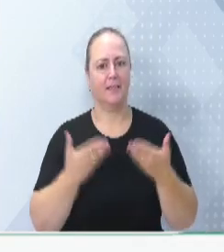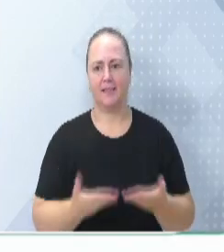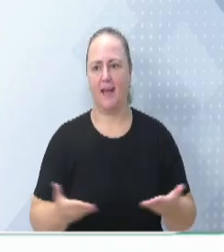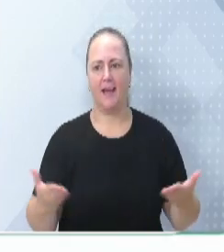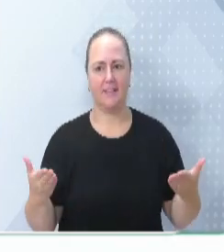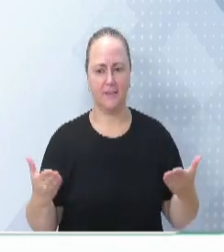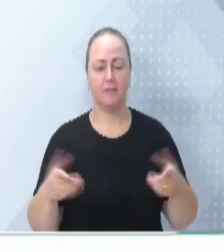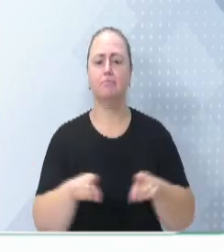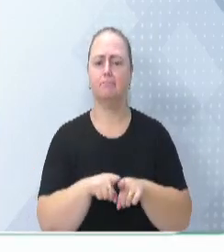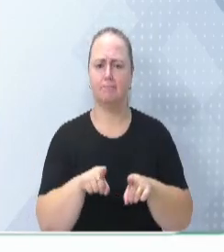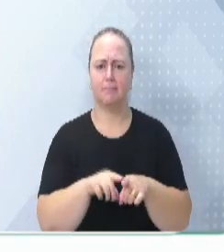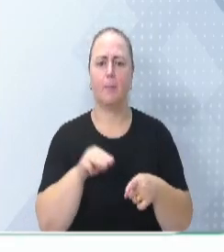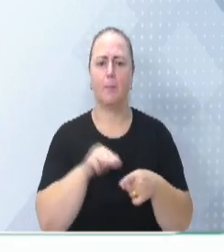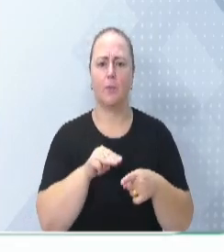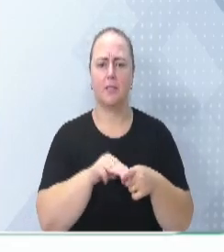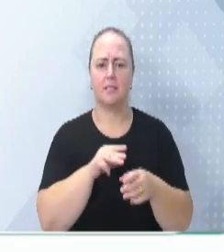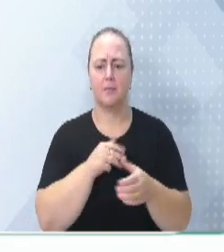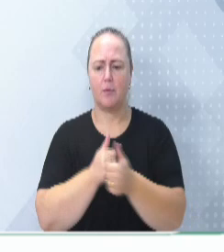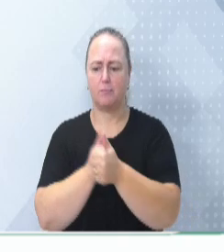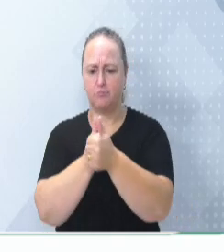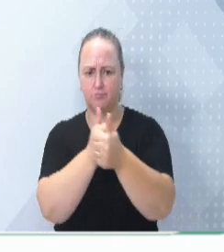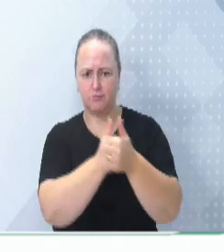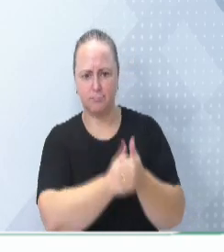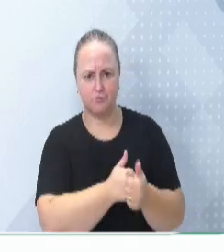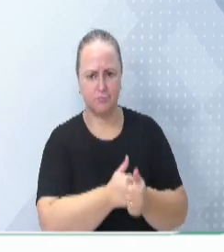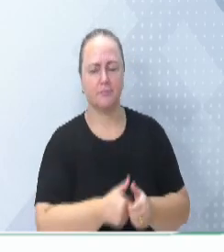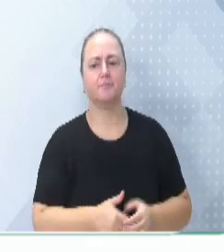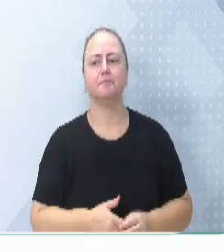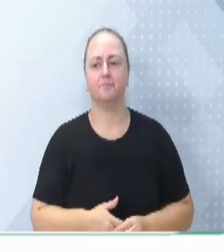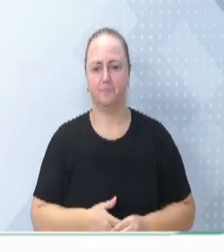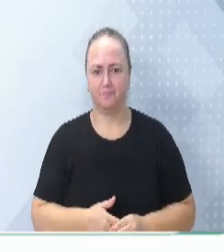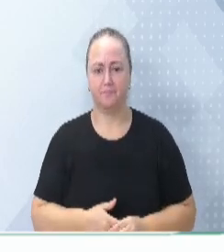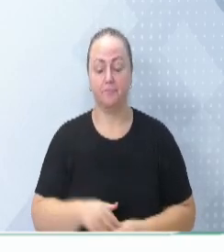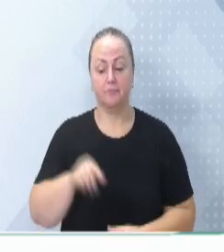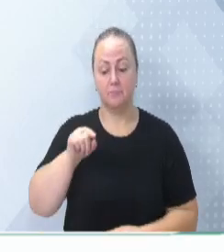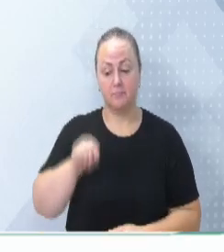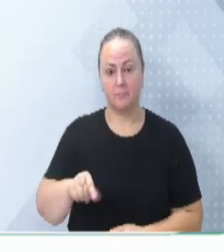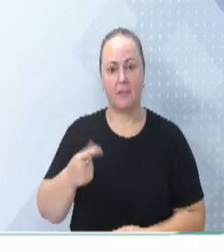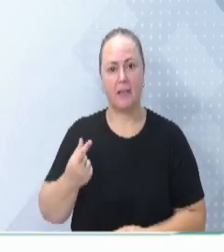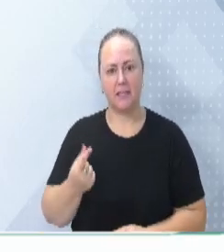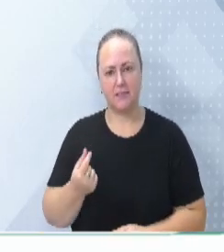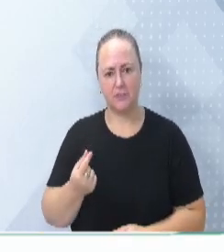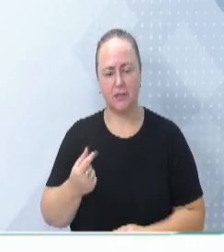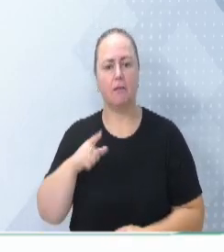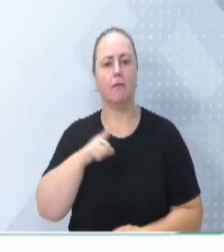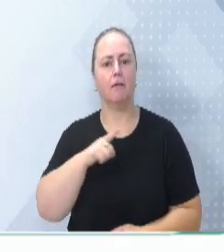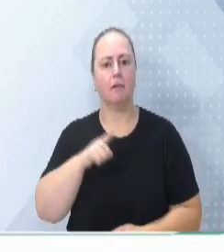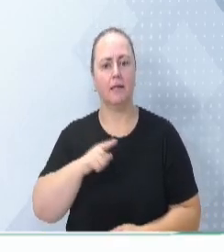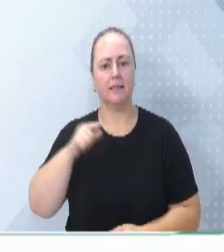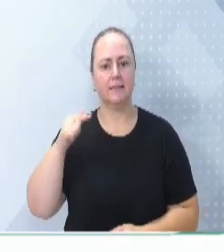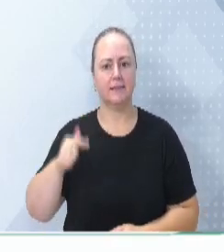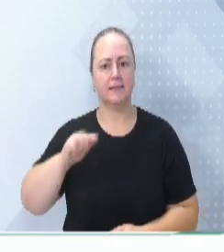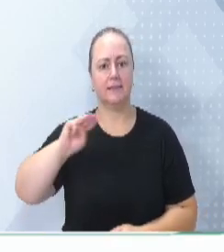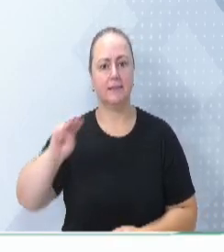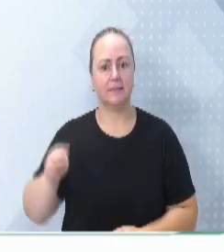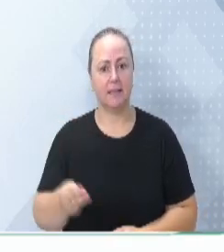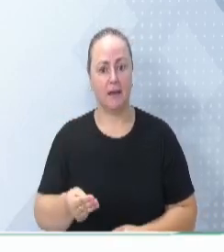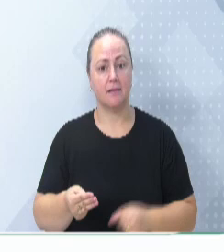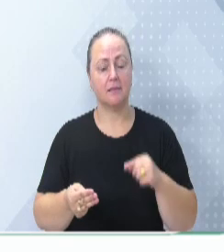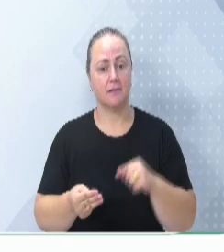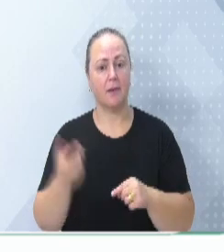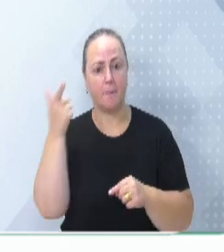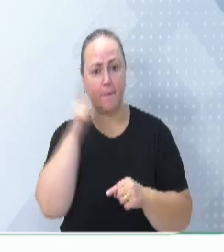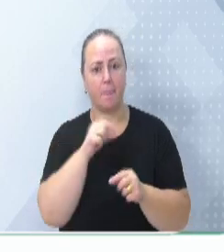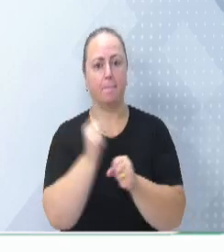municípios vizinhos. Por quê? Porque, com esse dinheiro, nós reservamos recursos, temos hoje sete milhões de reais para poder